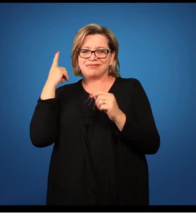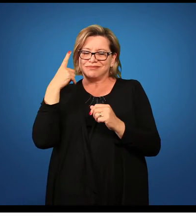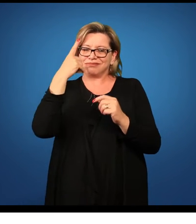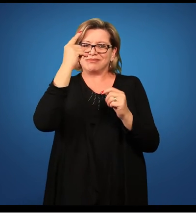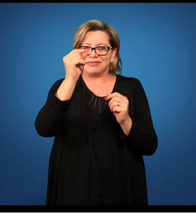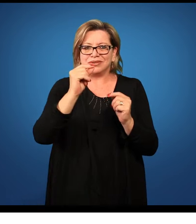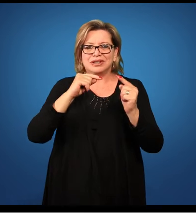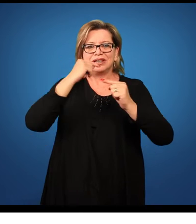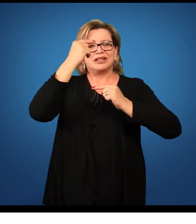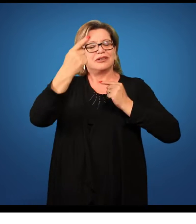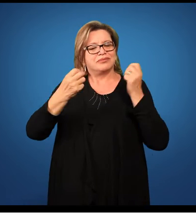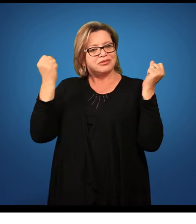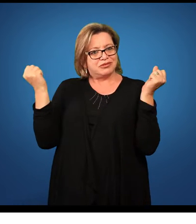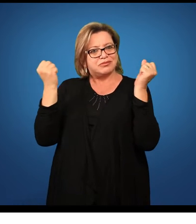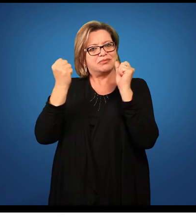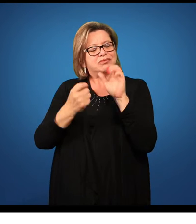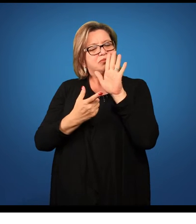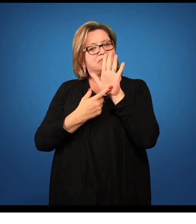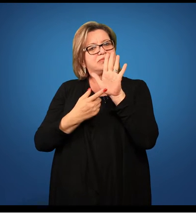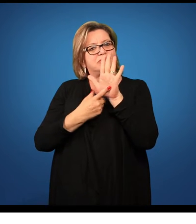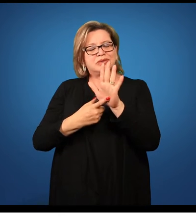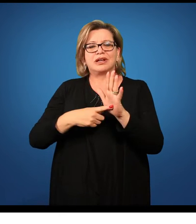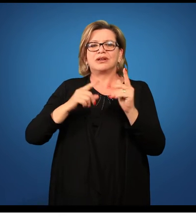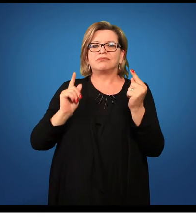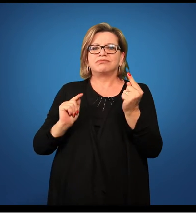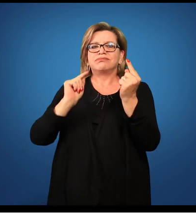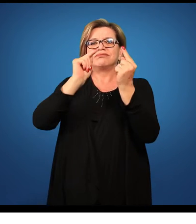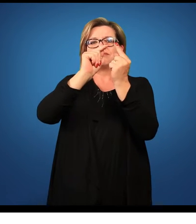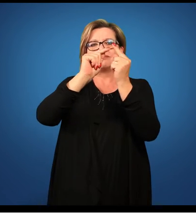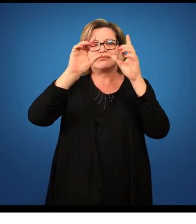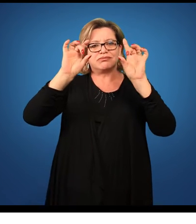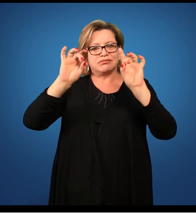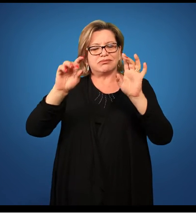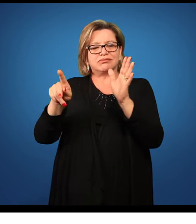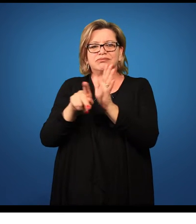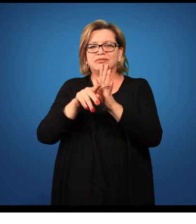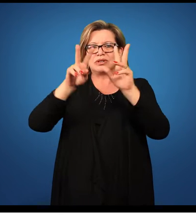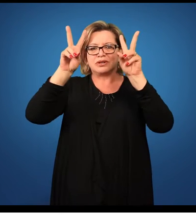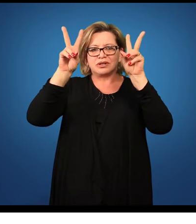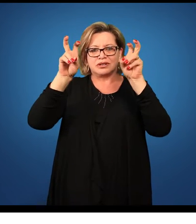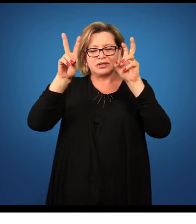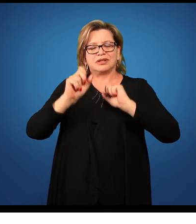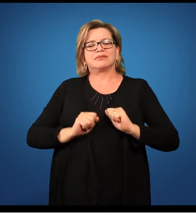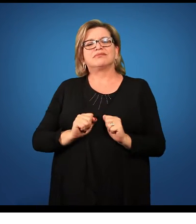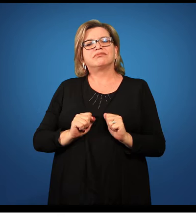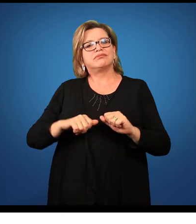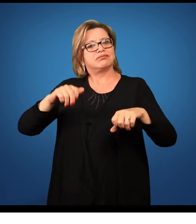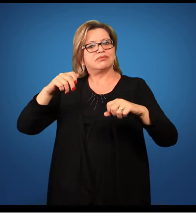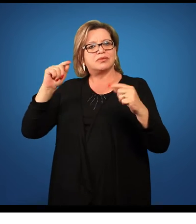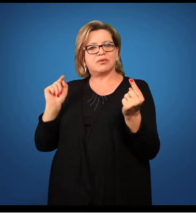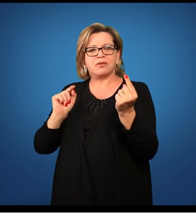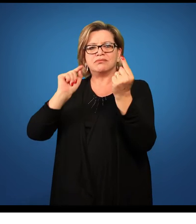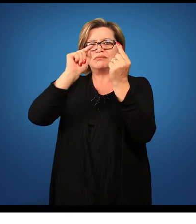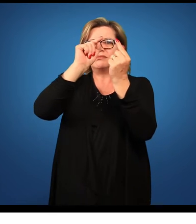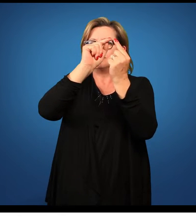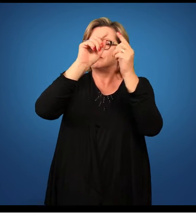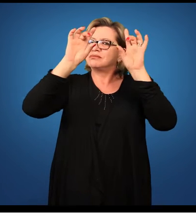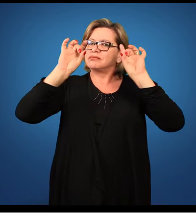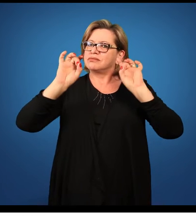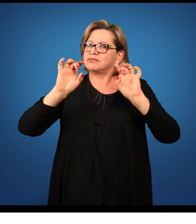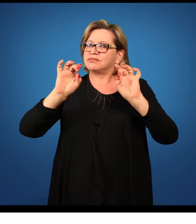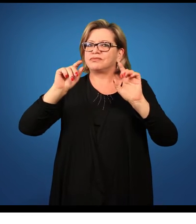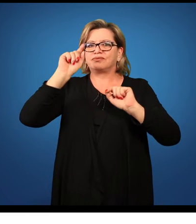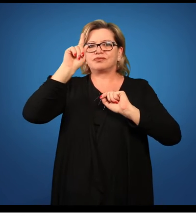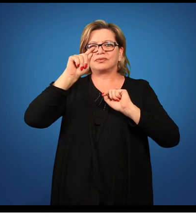poderão apresentar alguns objetivos específicos da temática. Esses objetivos específicos, como o próprio nome já